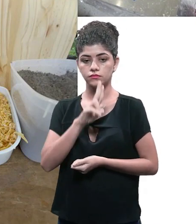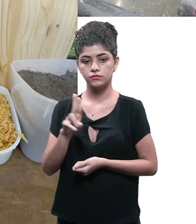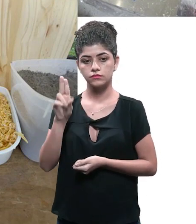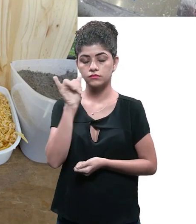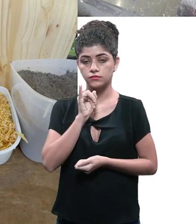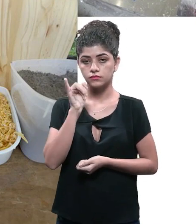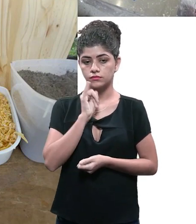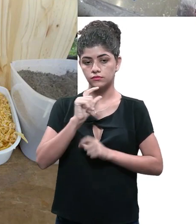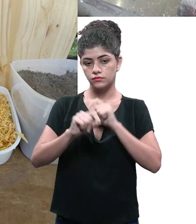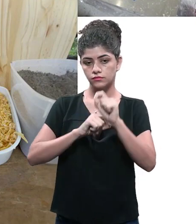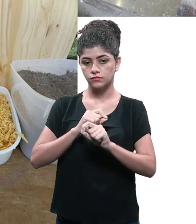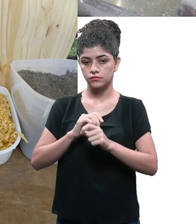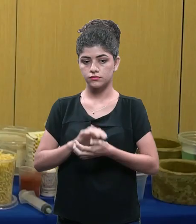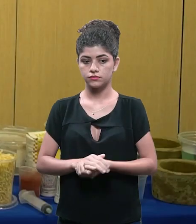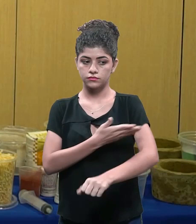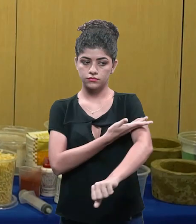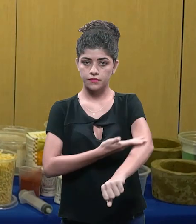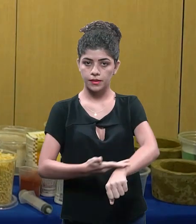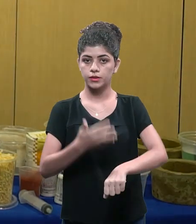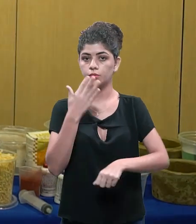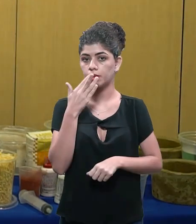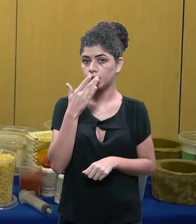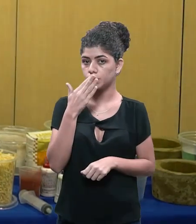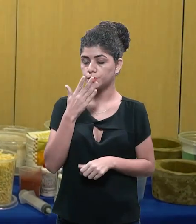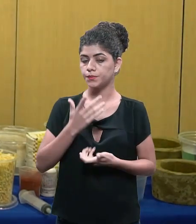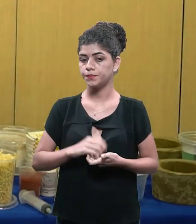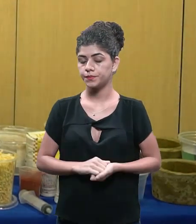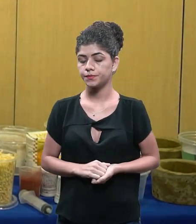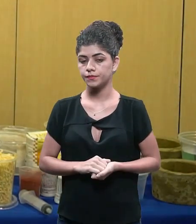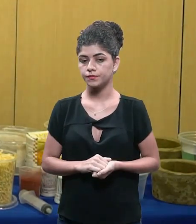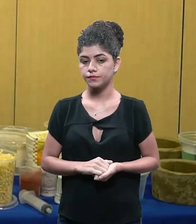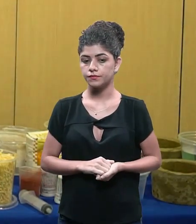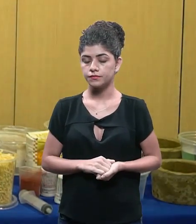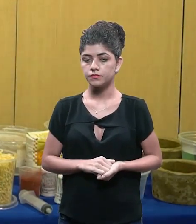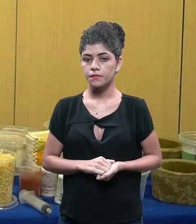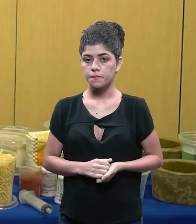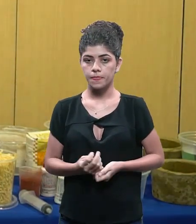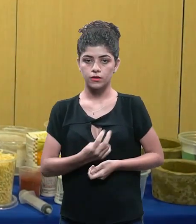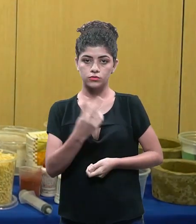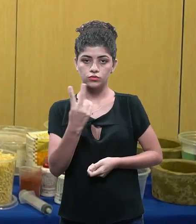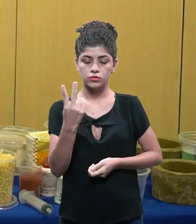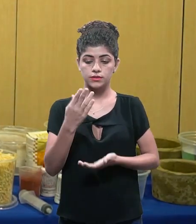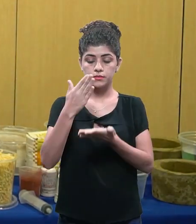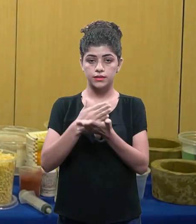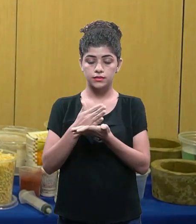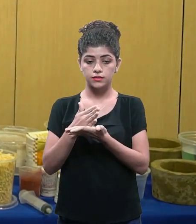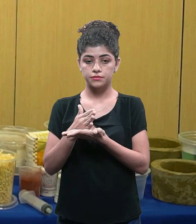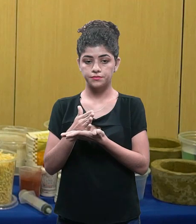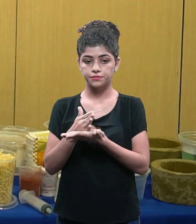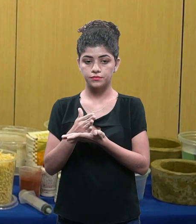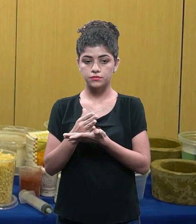vai usar no nosso exemplo cimento branco certo dois porções de cimento branco